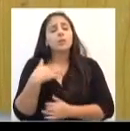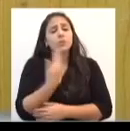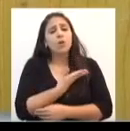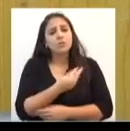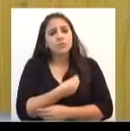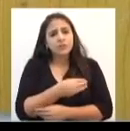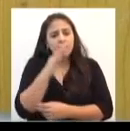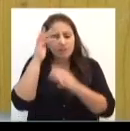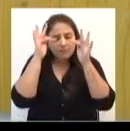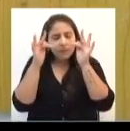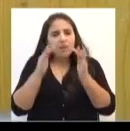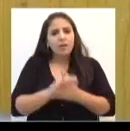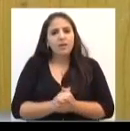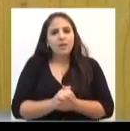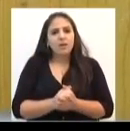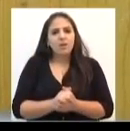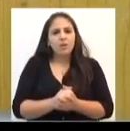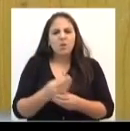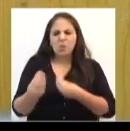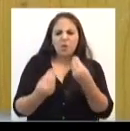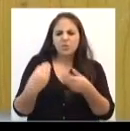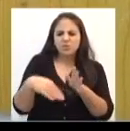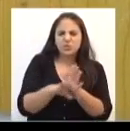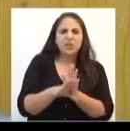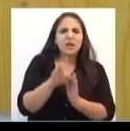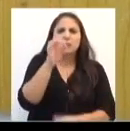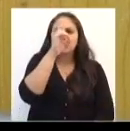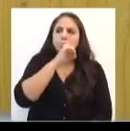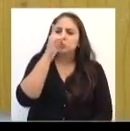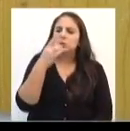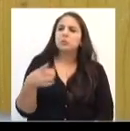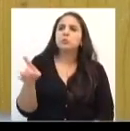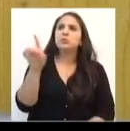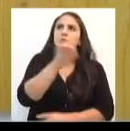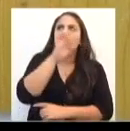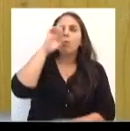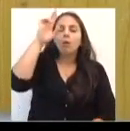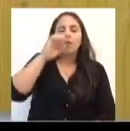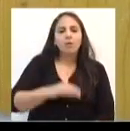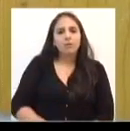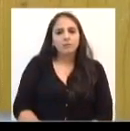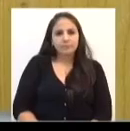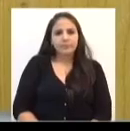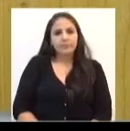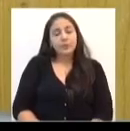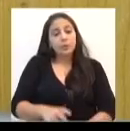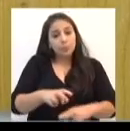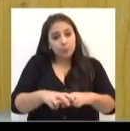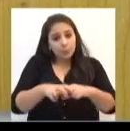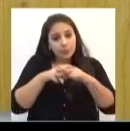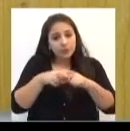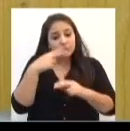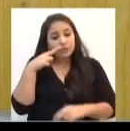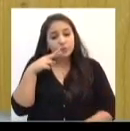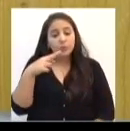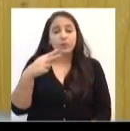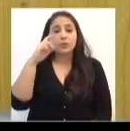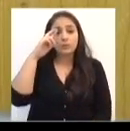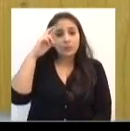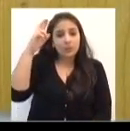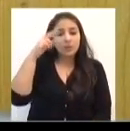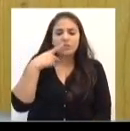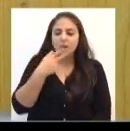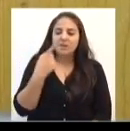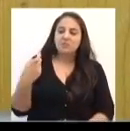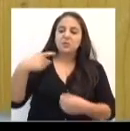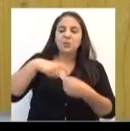Ivan seria dizer, ó, domingo, dia do Senhor. Por isso que se chama dia do Senhor, porque é o dia que Jesus